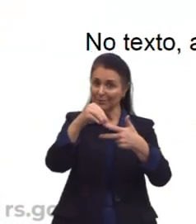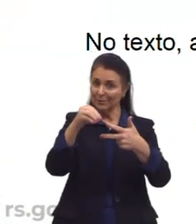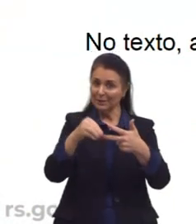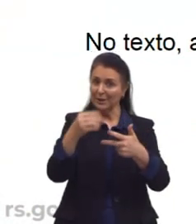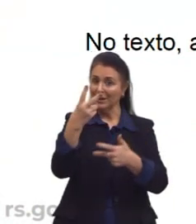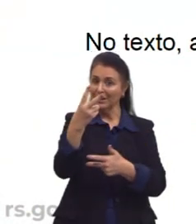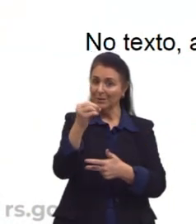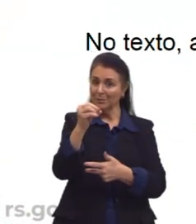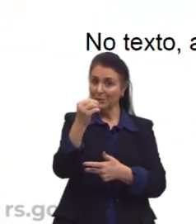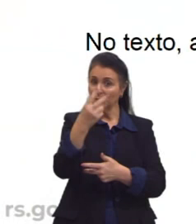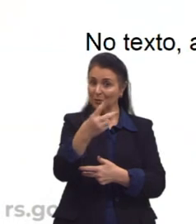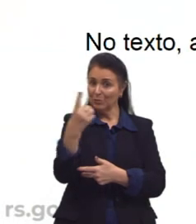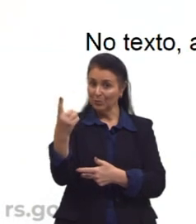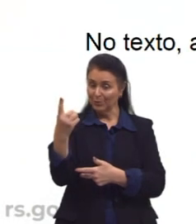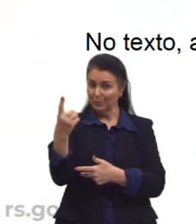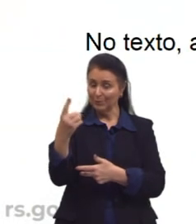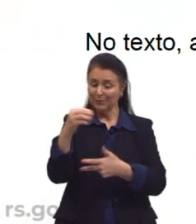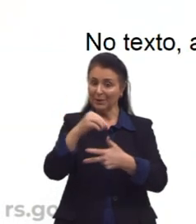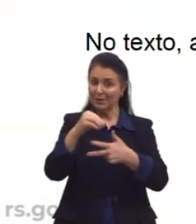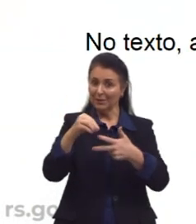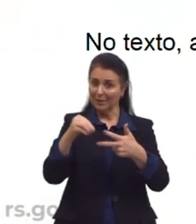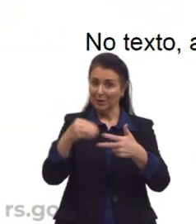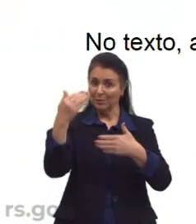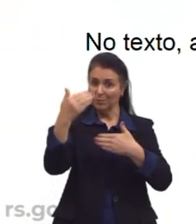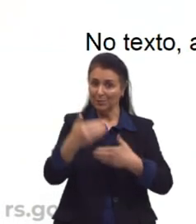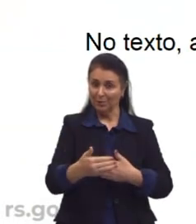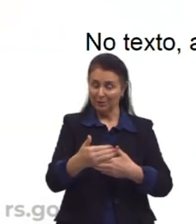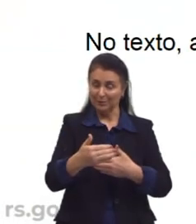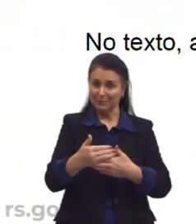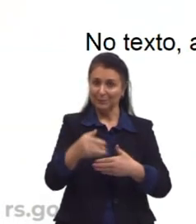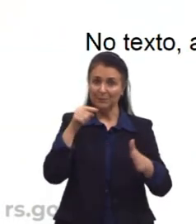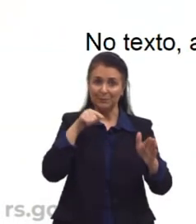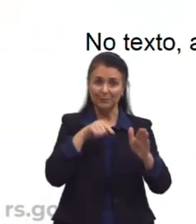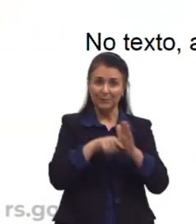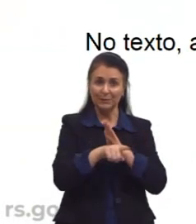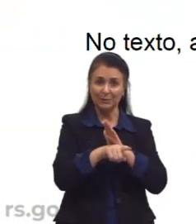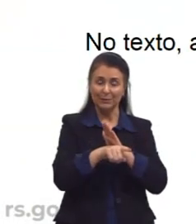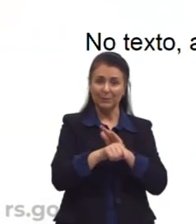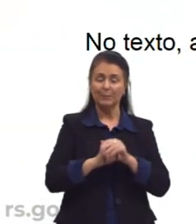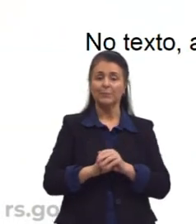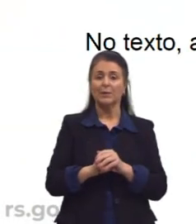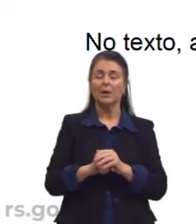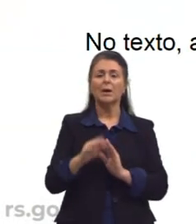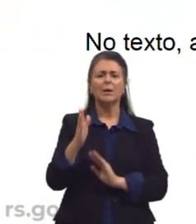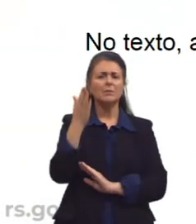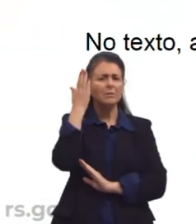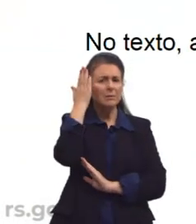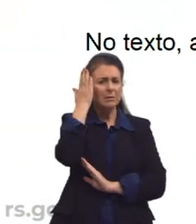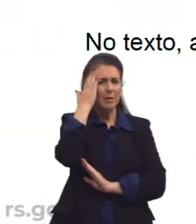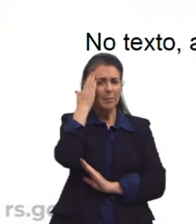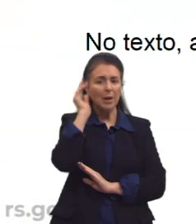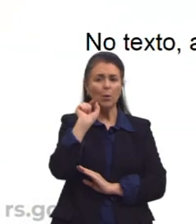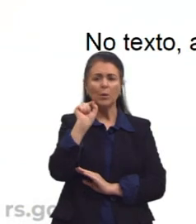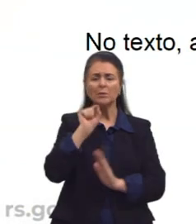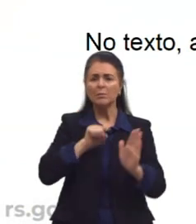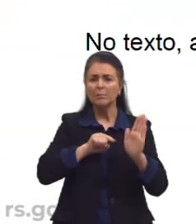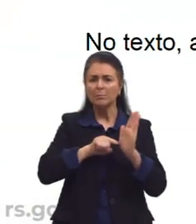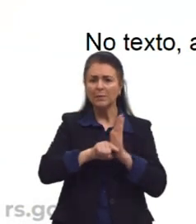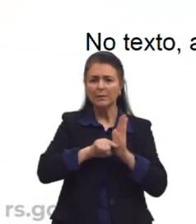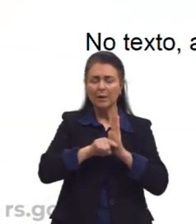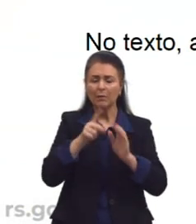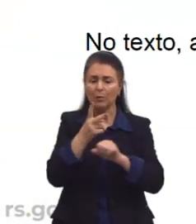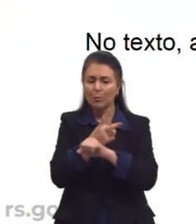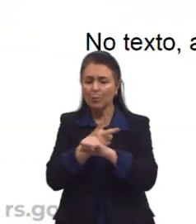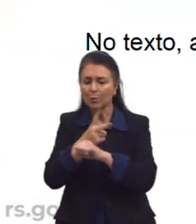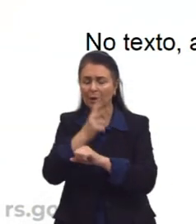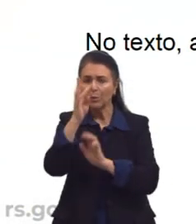2021, vou ler o enunciado para vocês, para a gente saber o que a gente vai pesquisar, o que a gente vai procurar